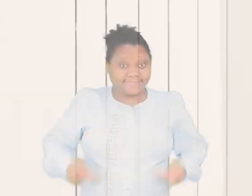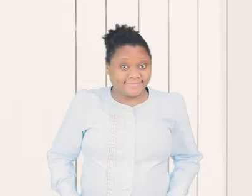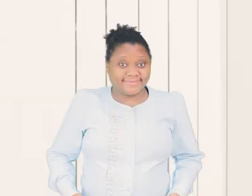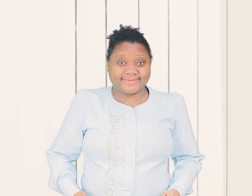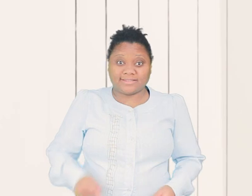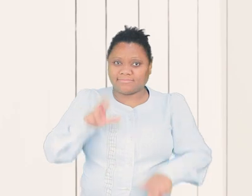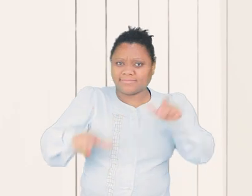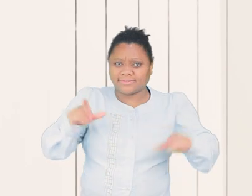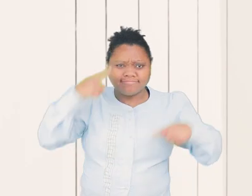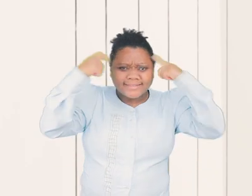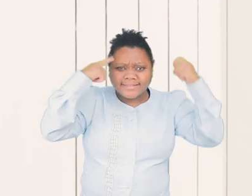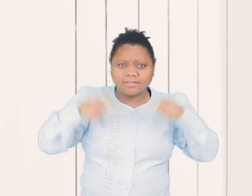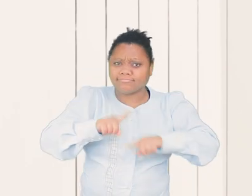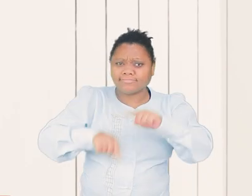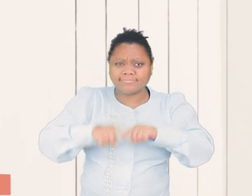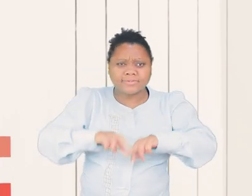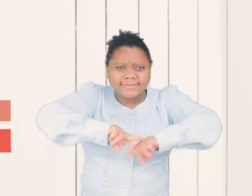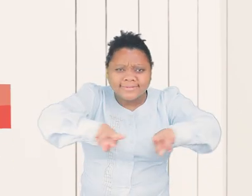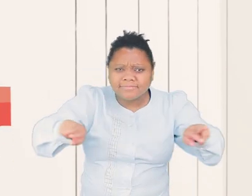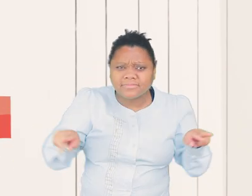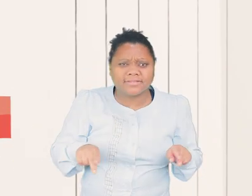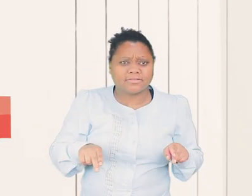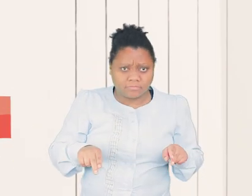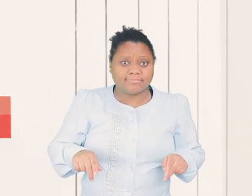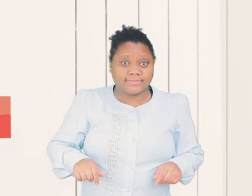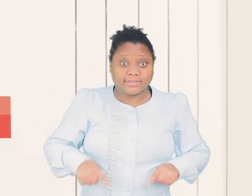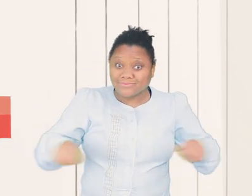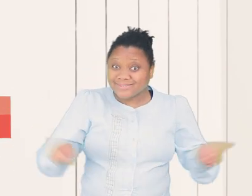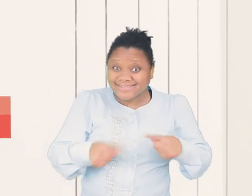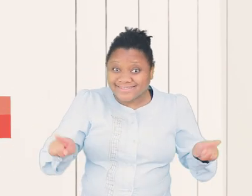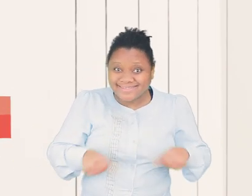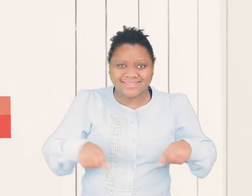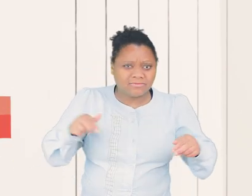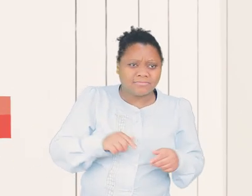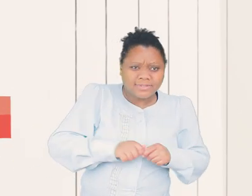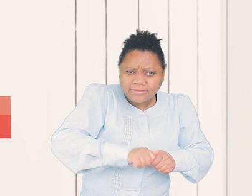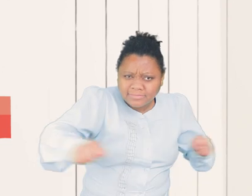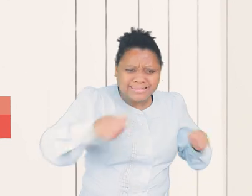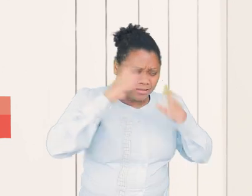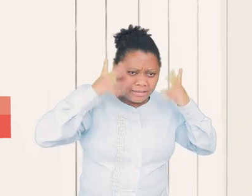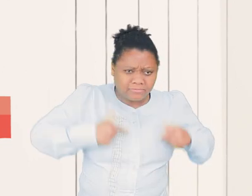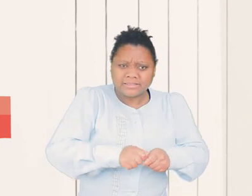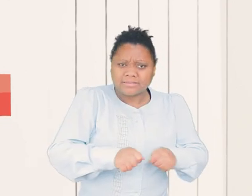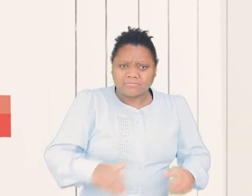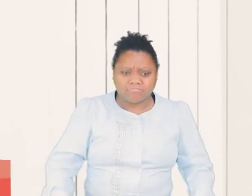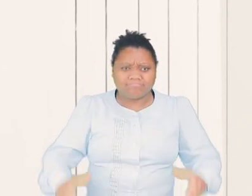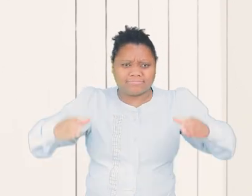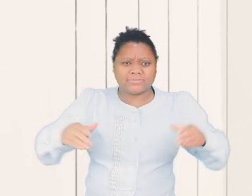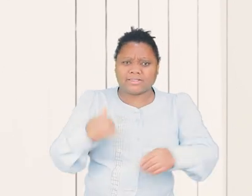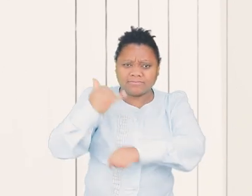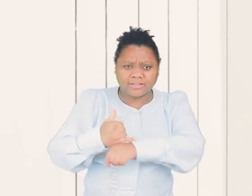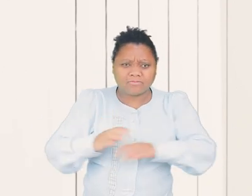O ser humano sempre inova com materiais que tem à mão. No caso dos instrumentos musicais, de pele de